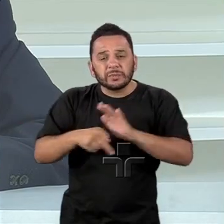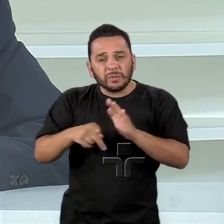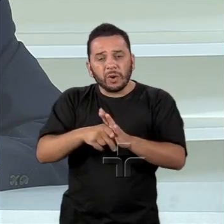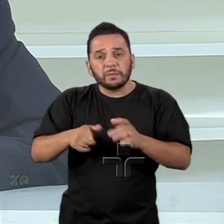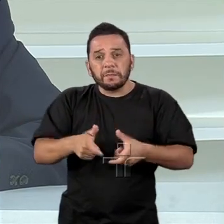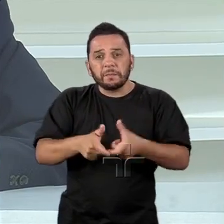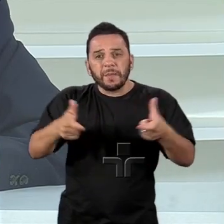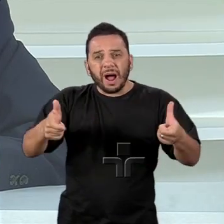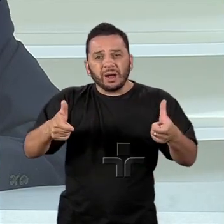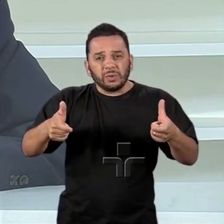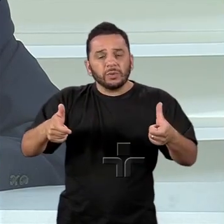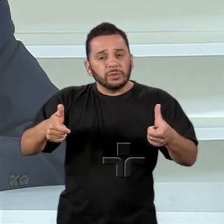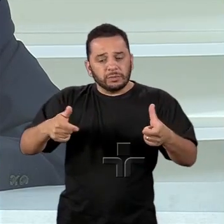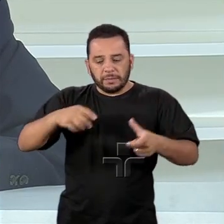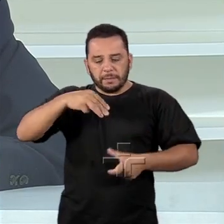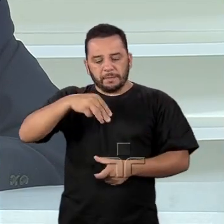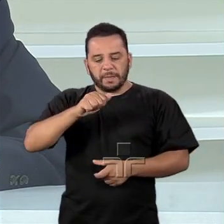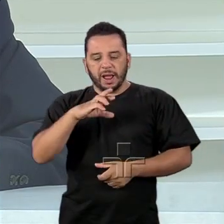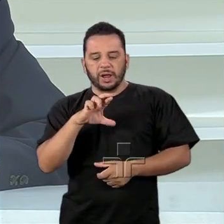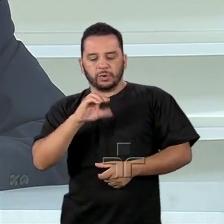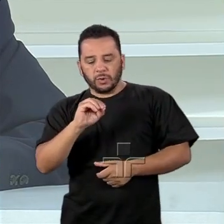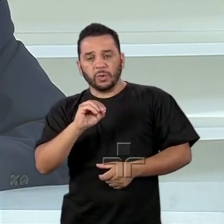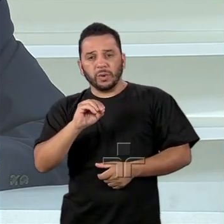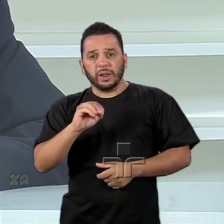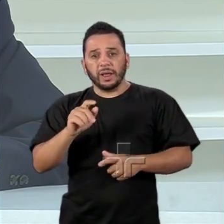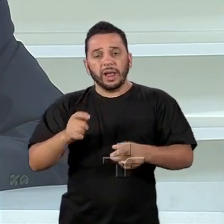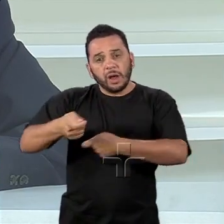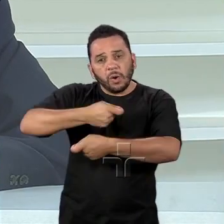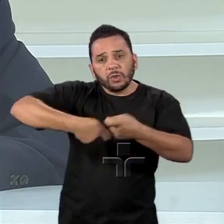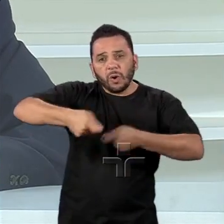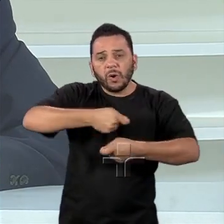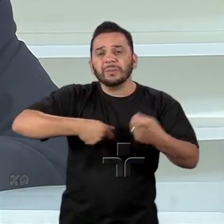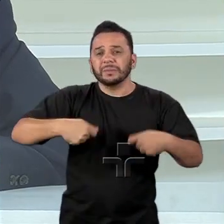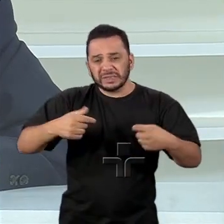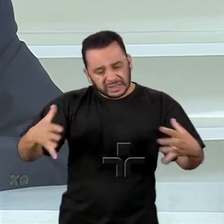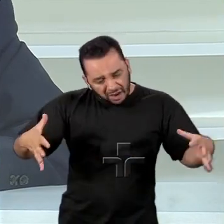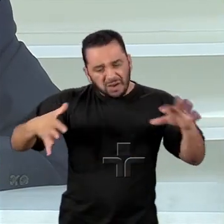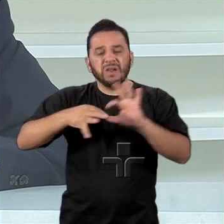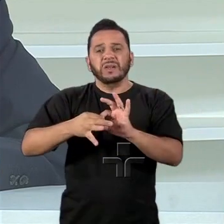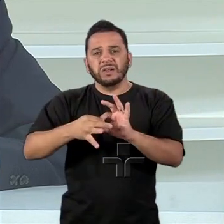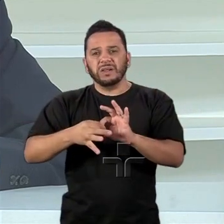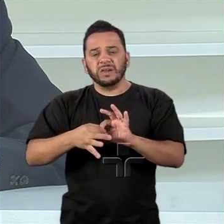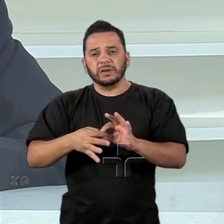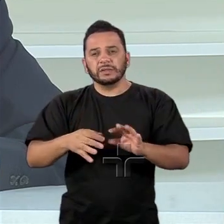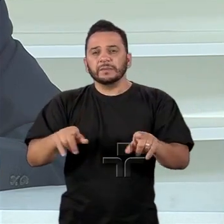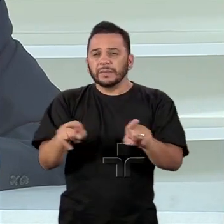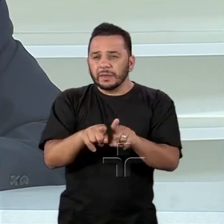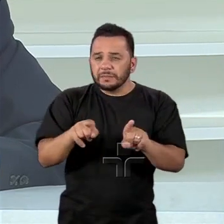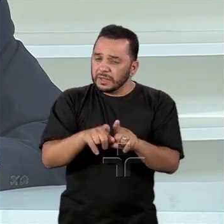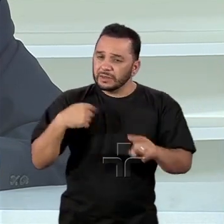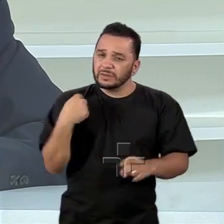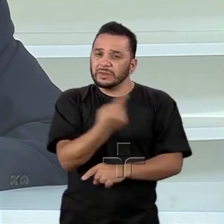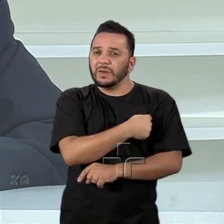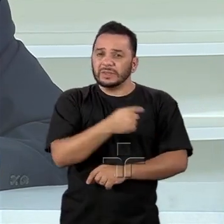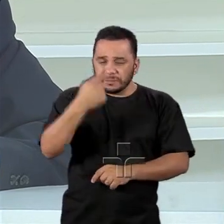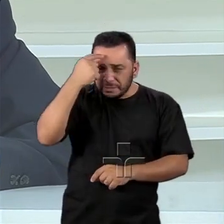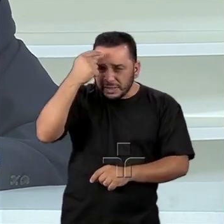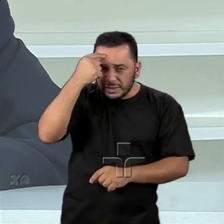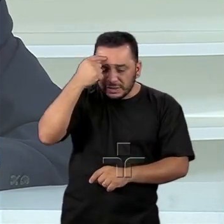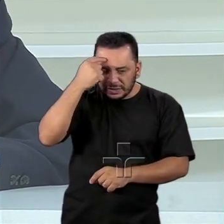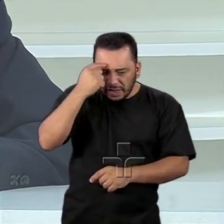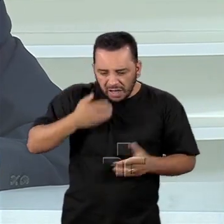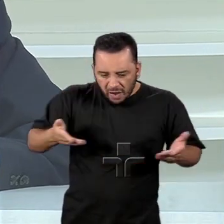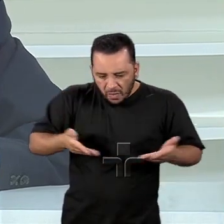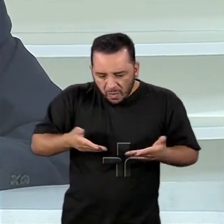na minha visão, é que a gente tem que ter um pensamento de médio e longo prazo e com